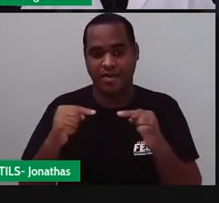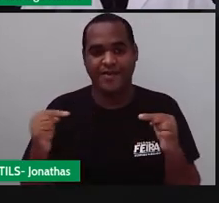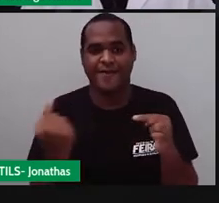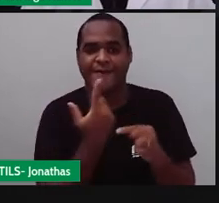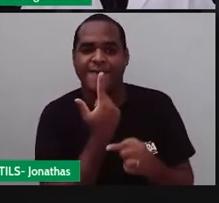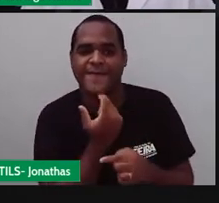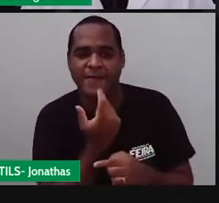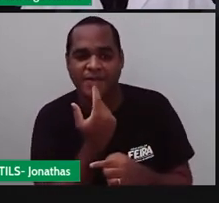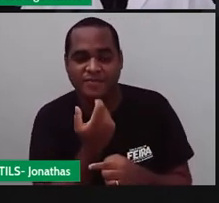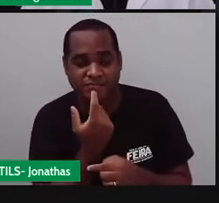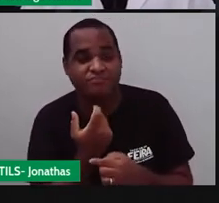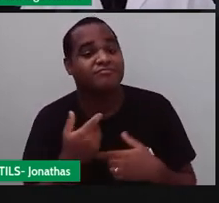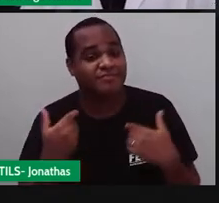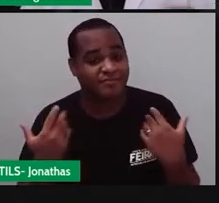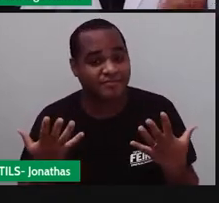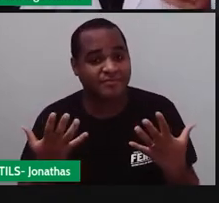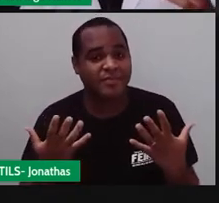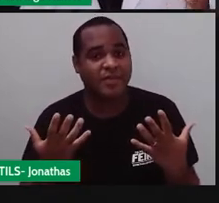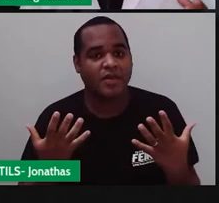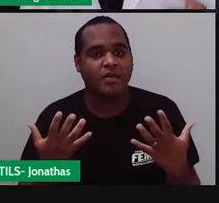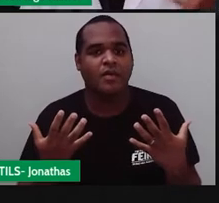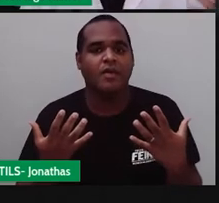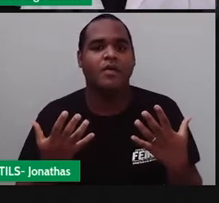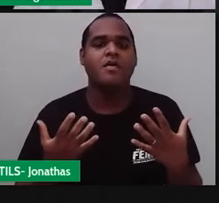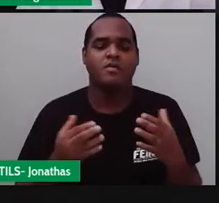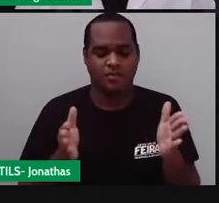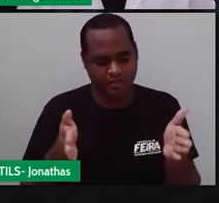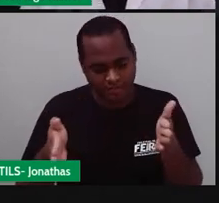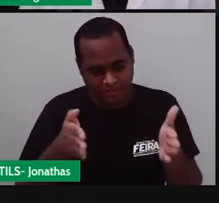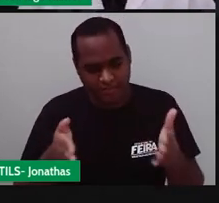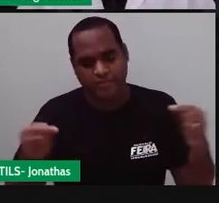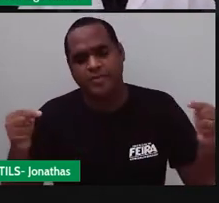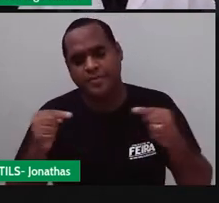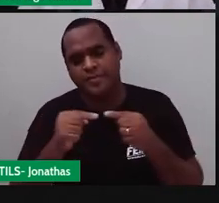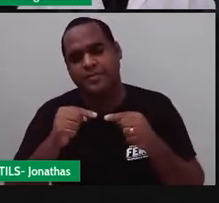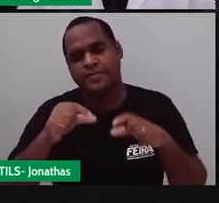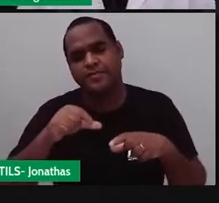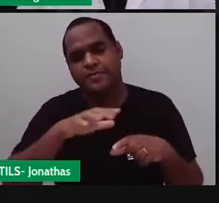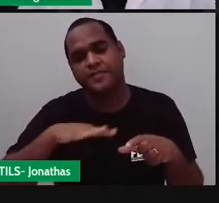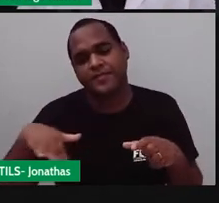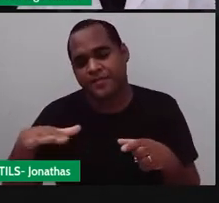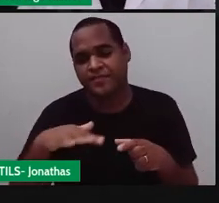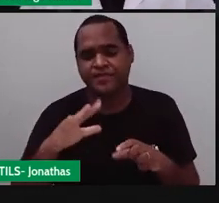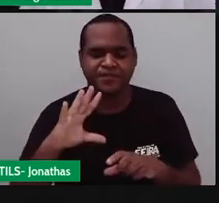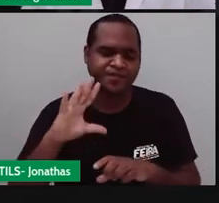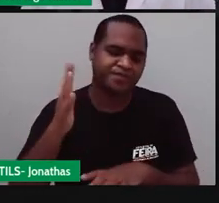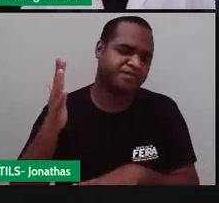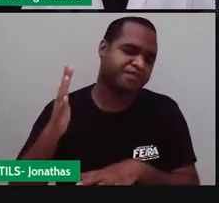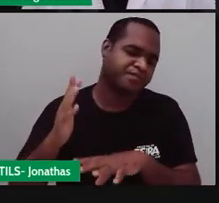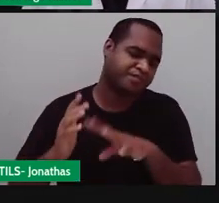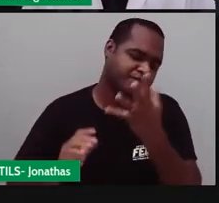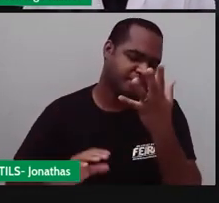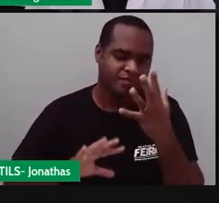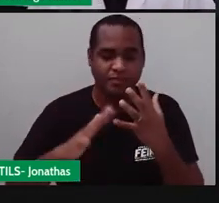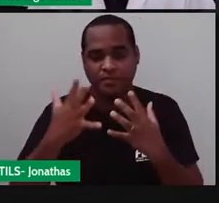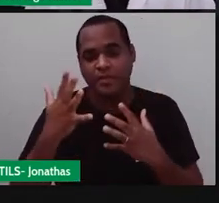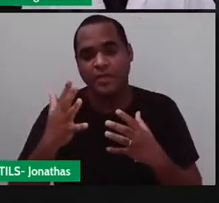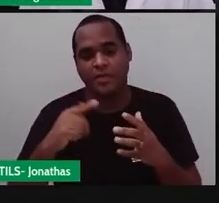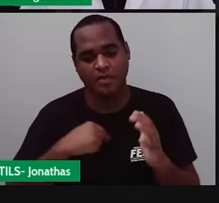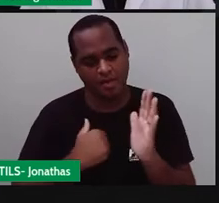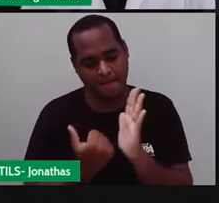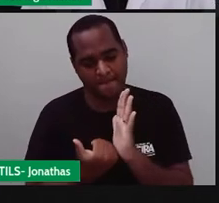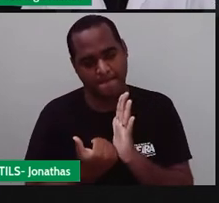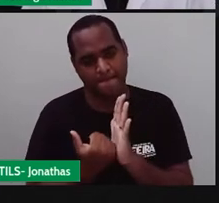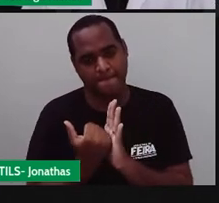vermelho, tá? É um período onde houveram, né, alguns aumentos do